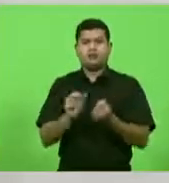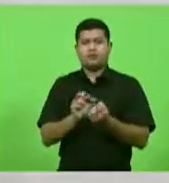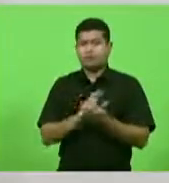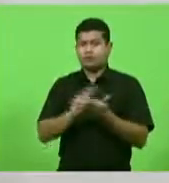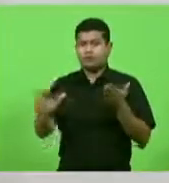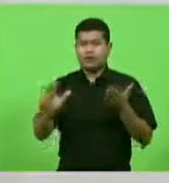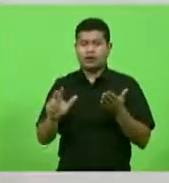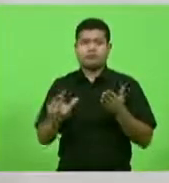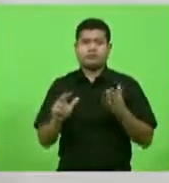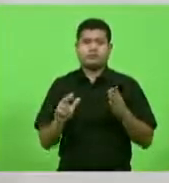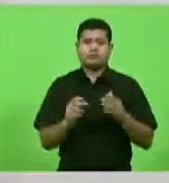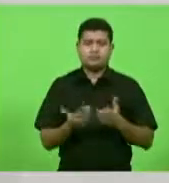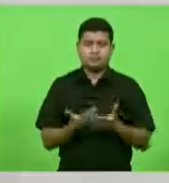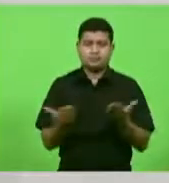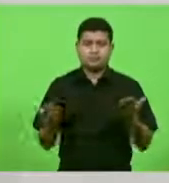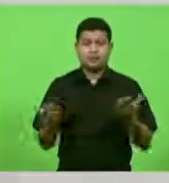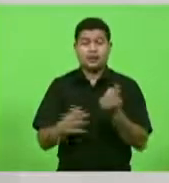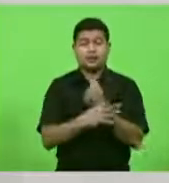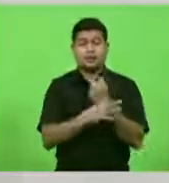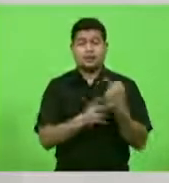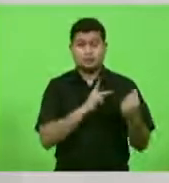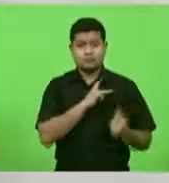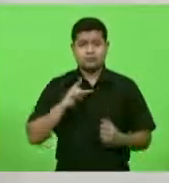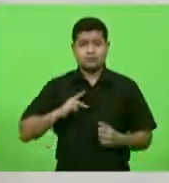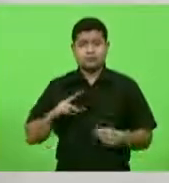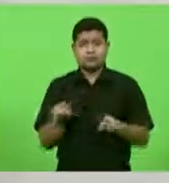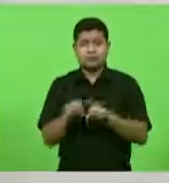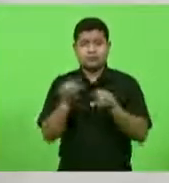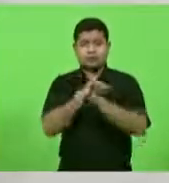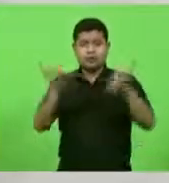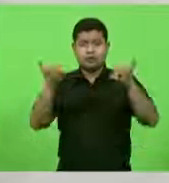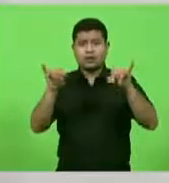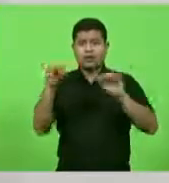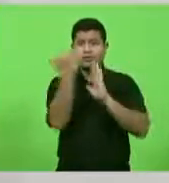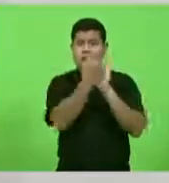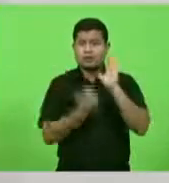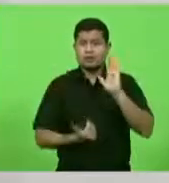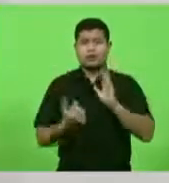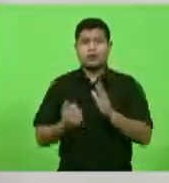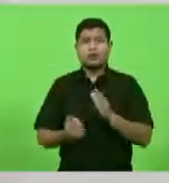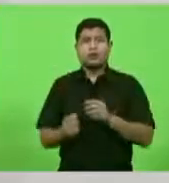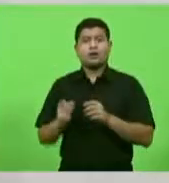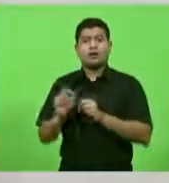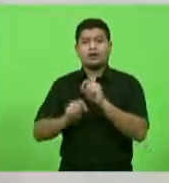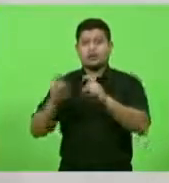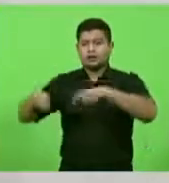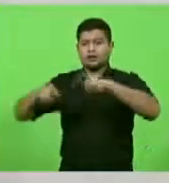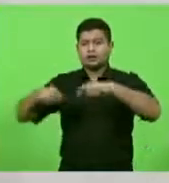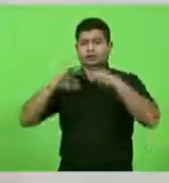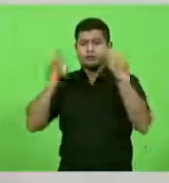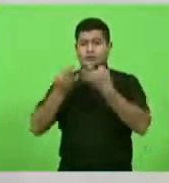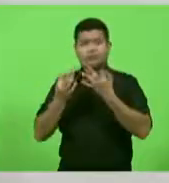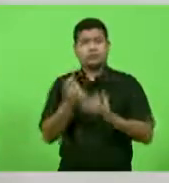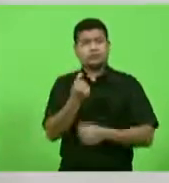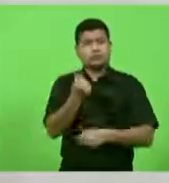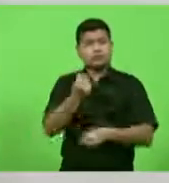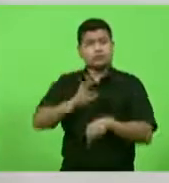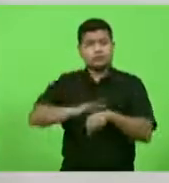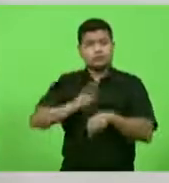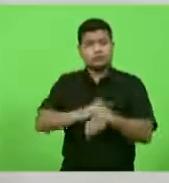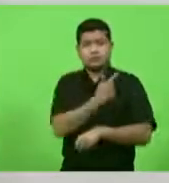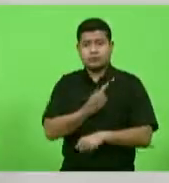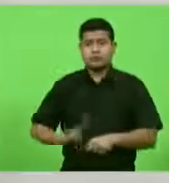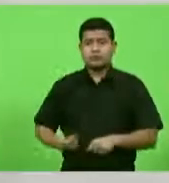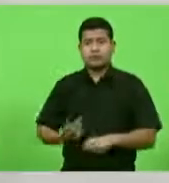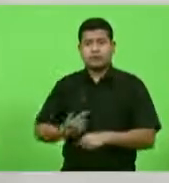públicas. Nós vimos também o lançamento de um programa para a agricultura familiar com recursos próprios na ordem de 105